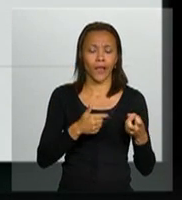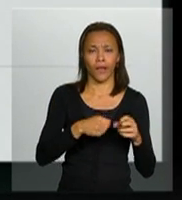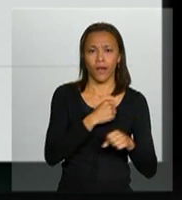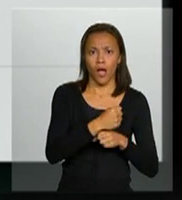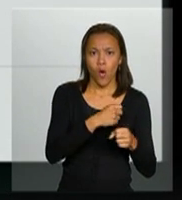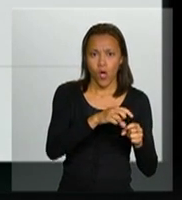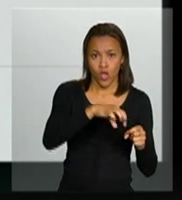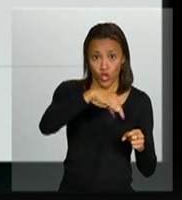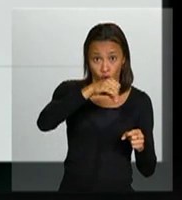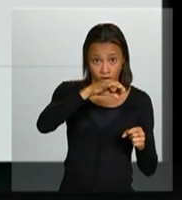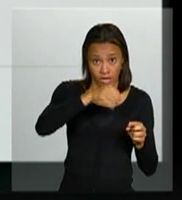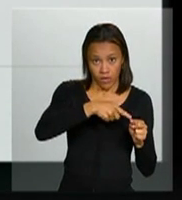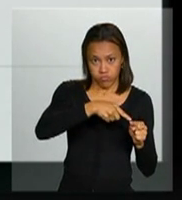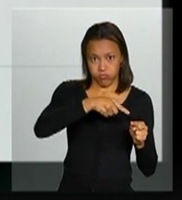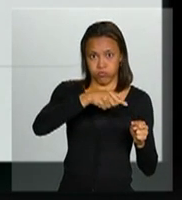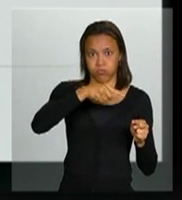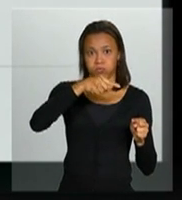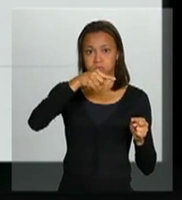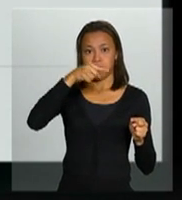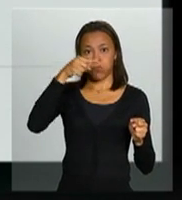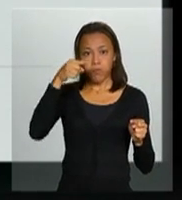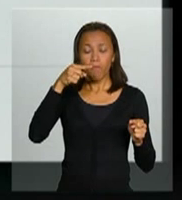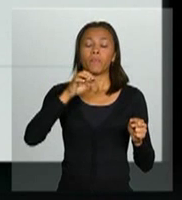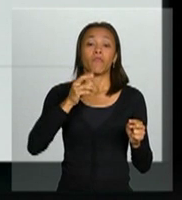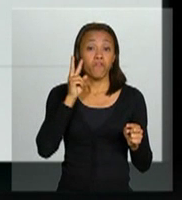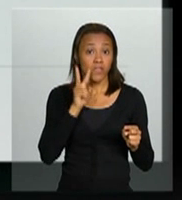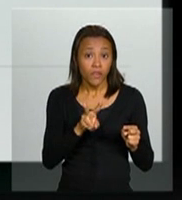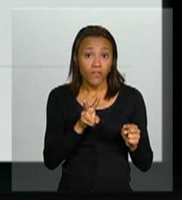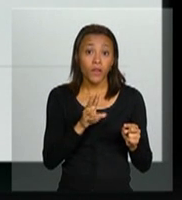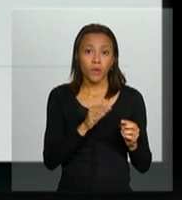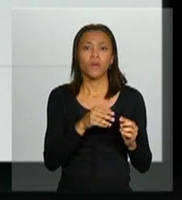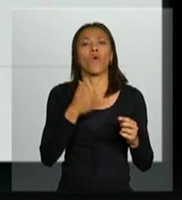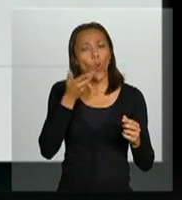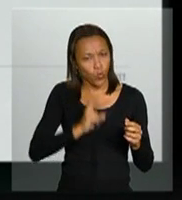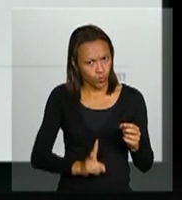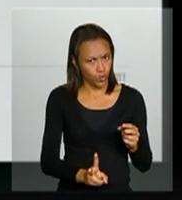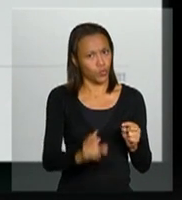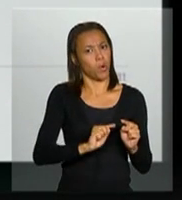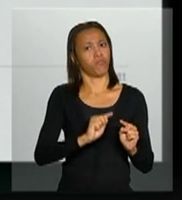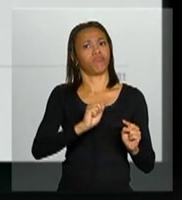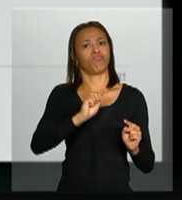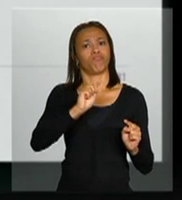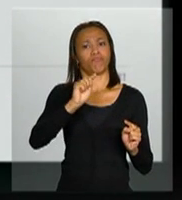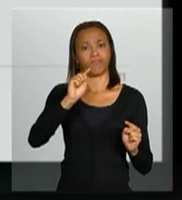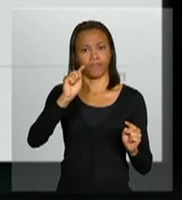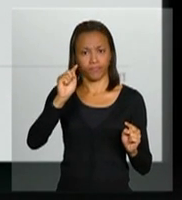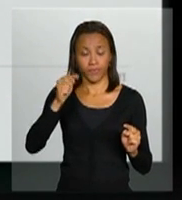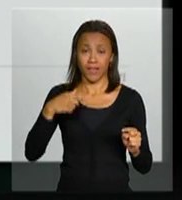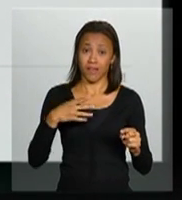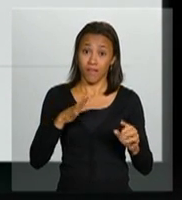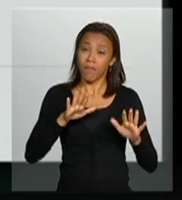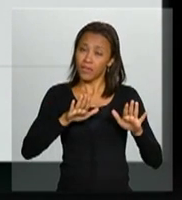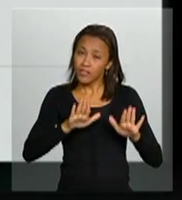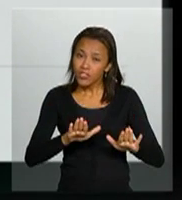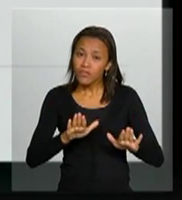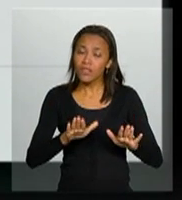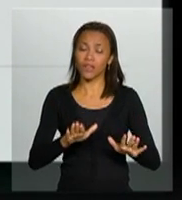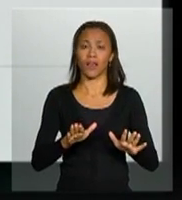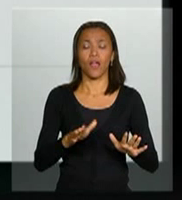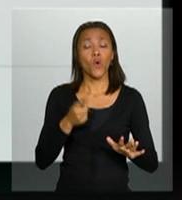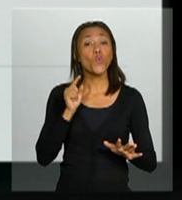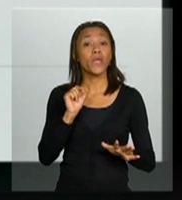90 bastante íngreme, e esse crescimento continua existindo de modo mais tênue. A